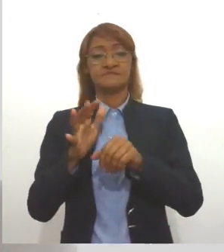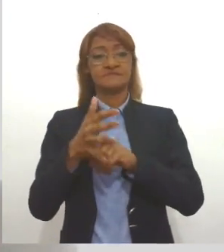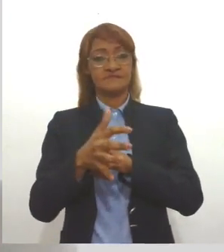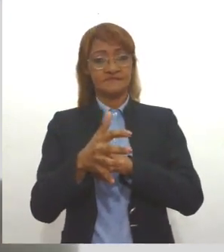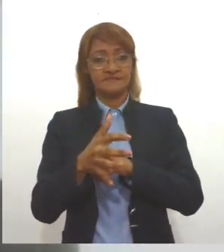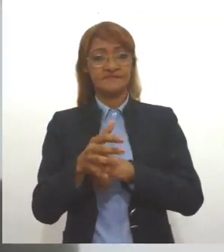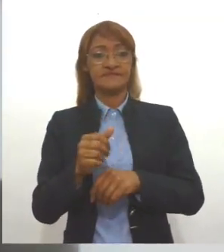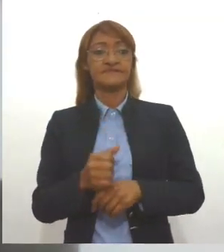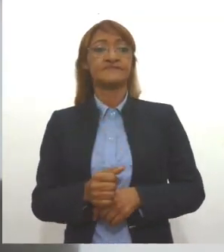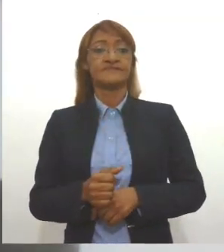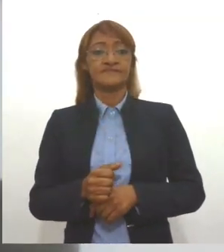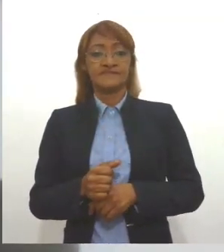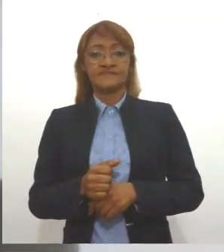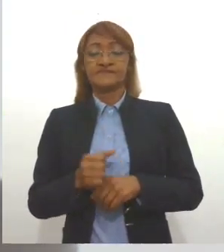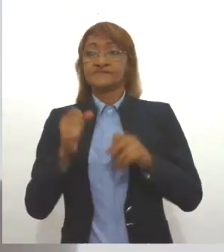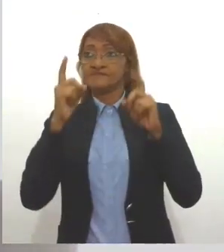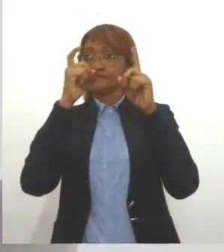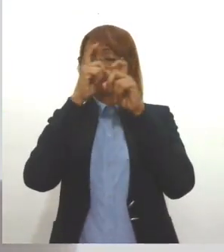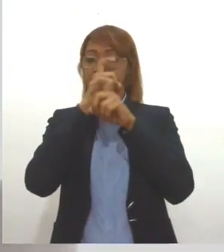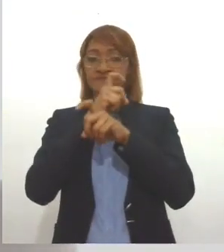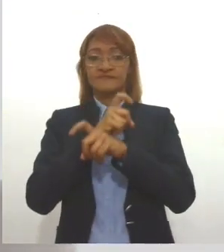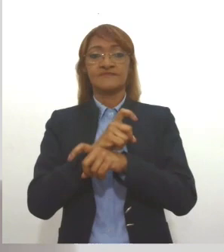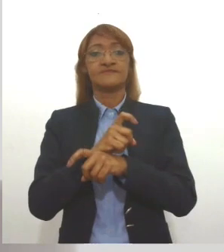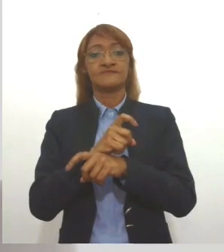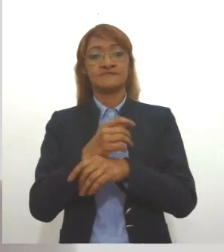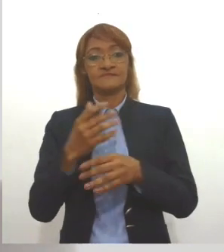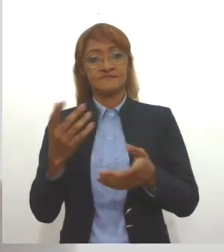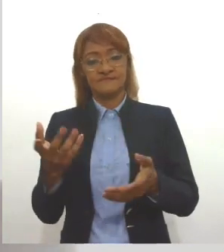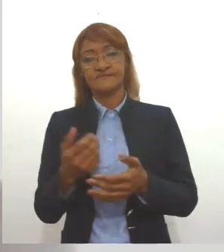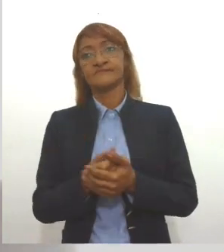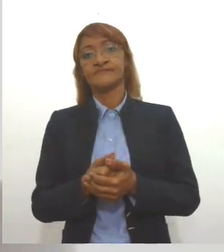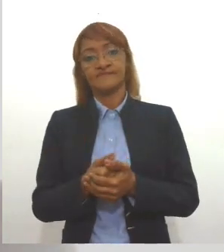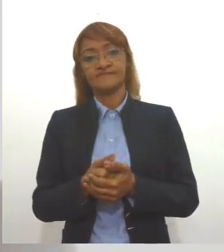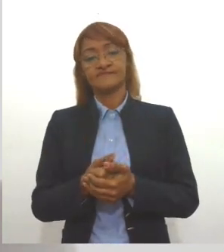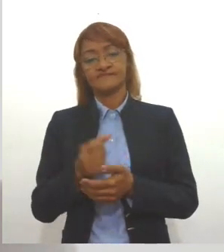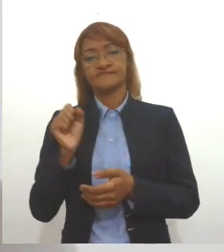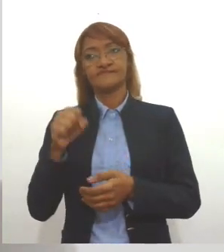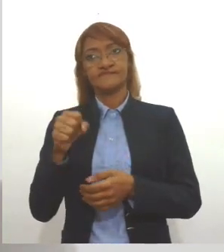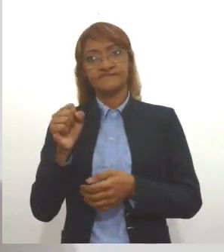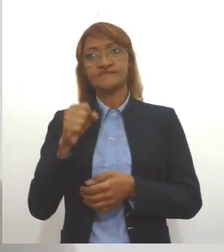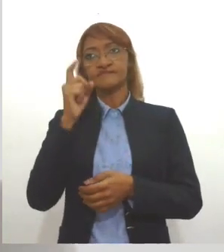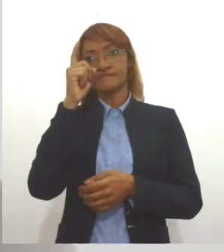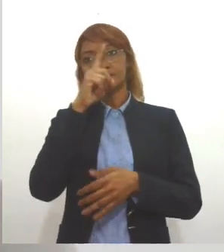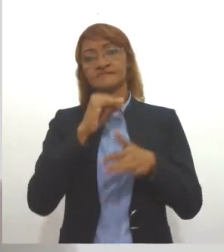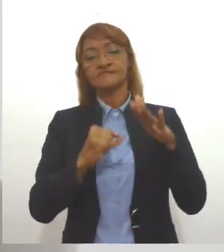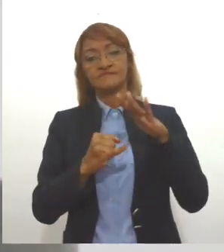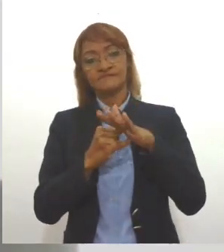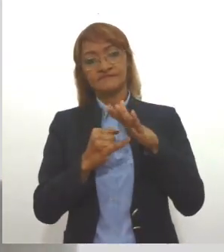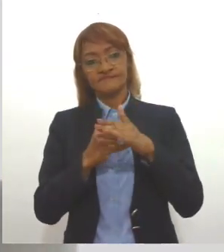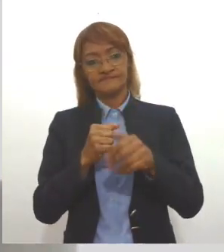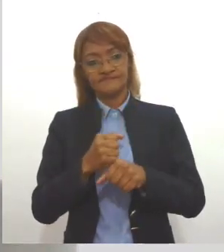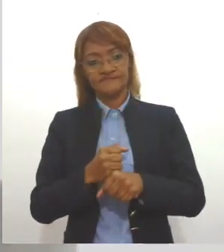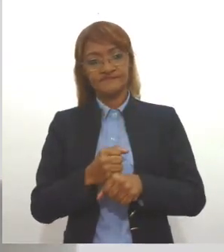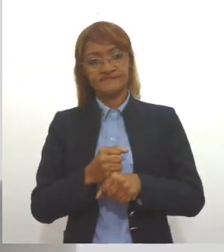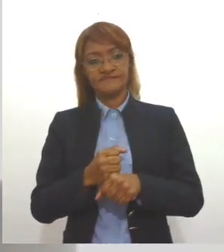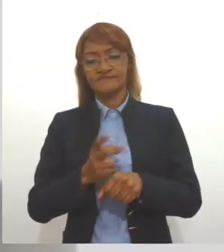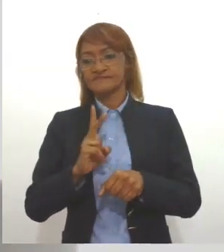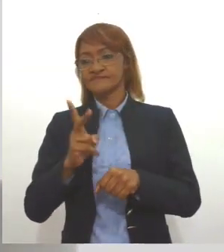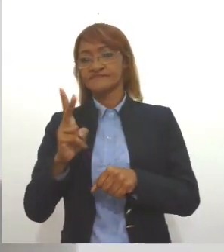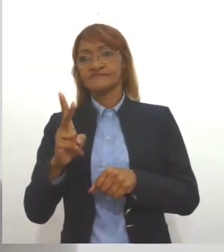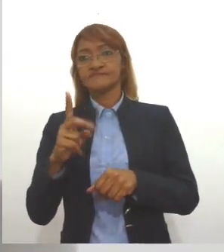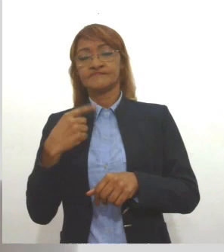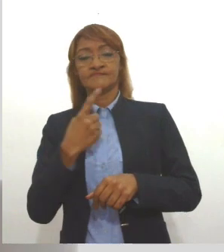atípicos, né? E a nossa instituição está passando por momentos difíceis. Nós que vivemos de doações, né?